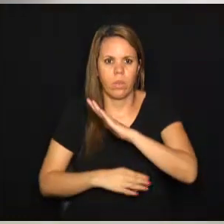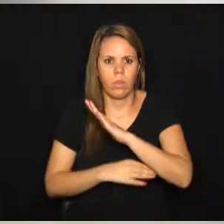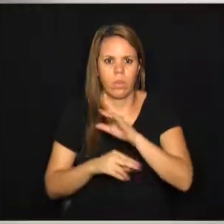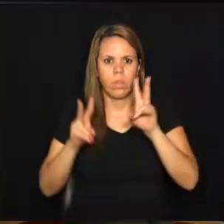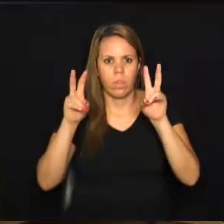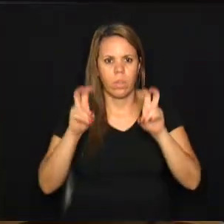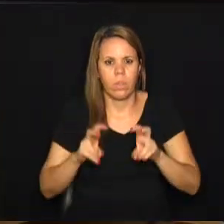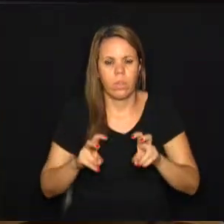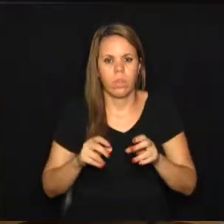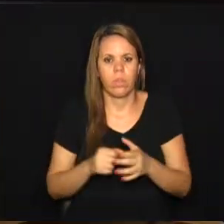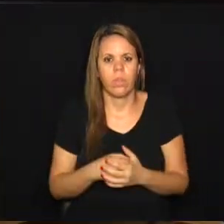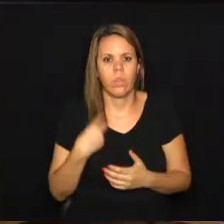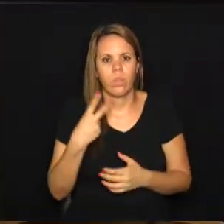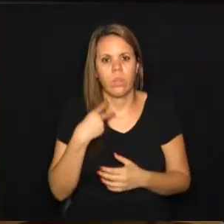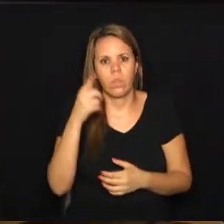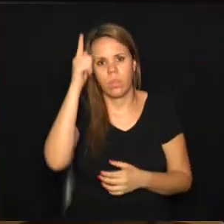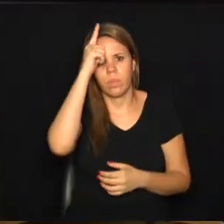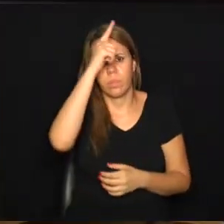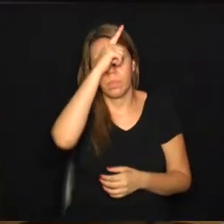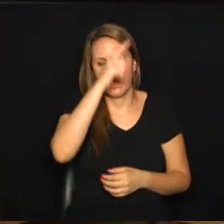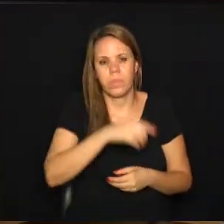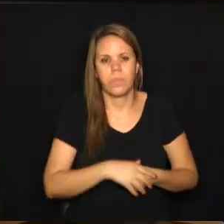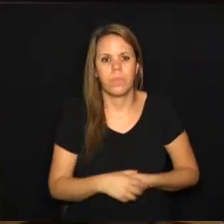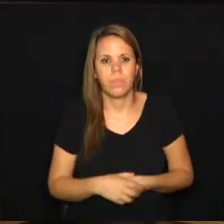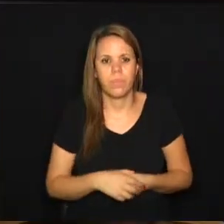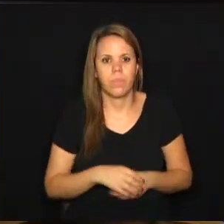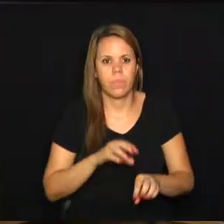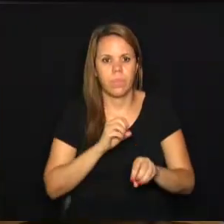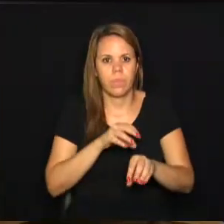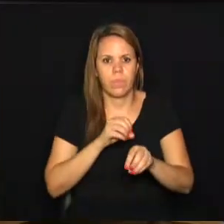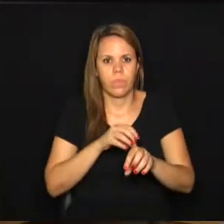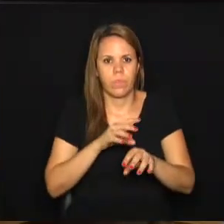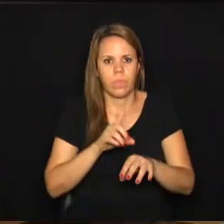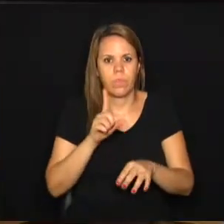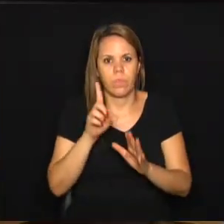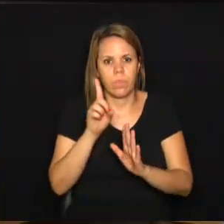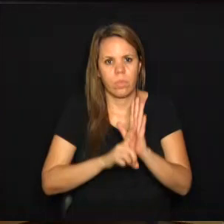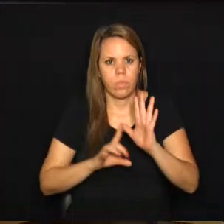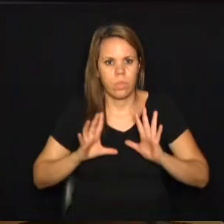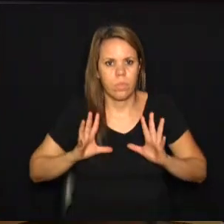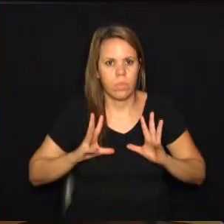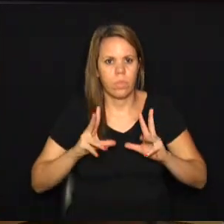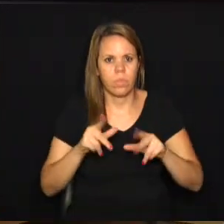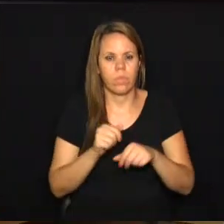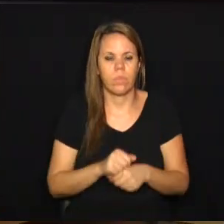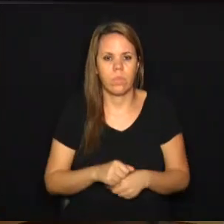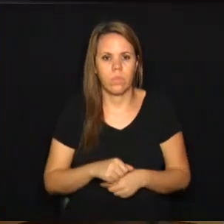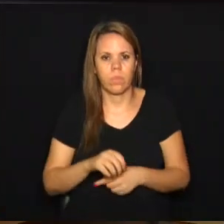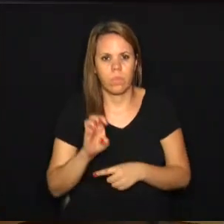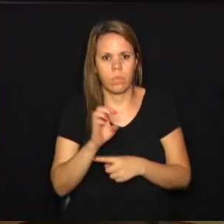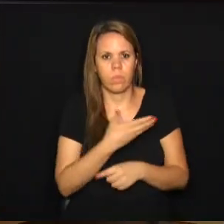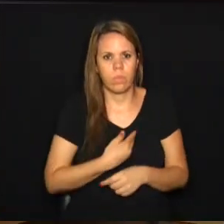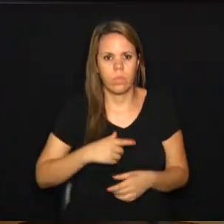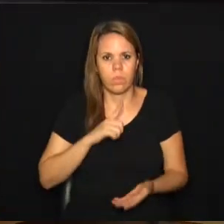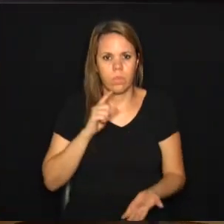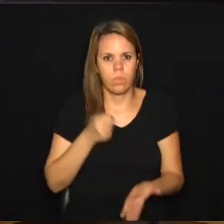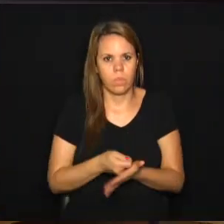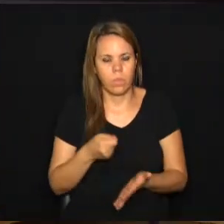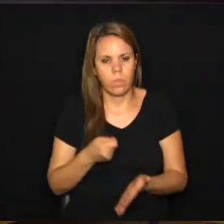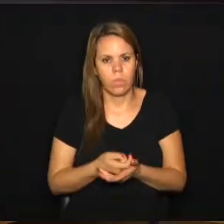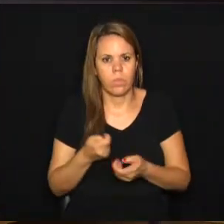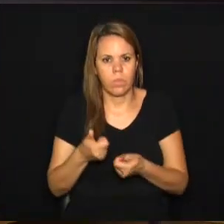sobre o tema. Para o vereador Gustavo Peta, a educação é um direito de todos e o estado tem o dever de